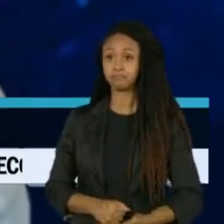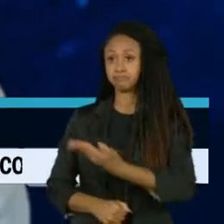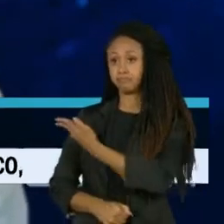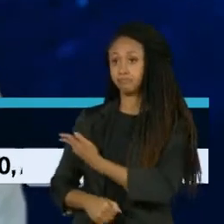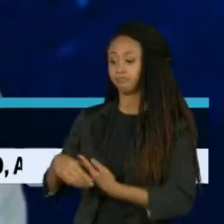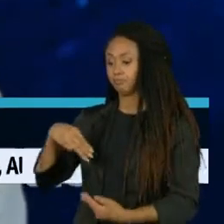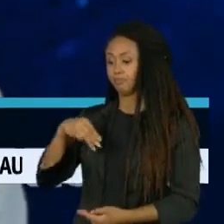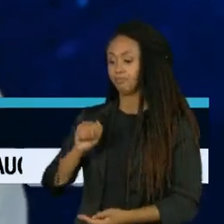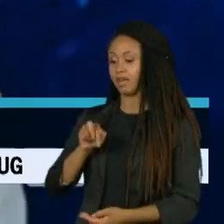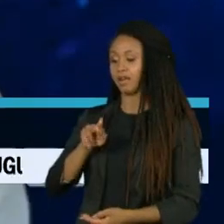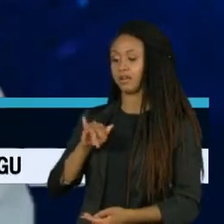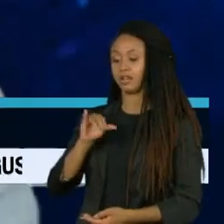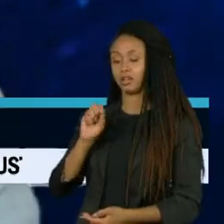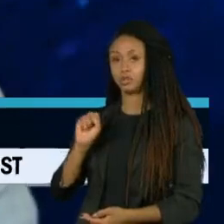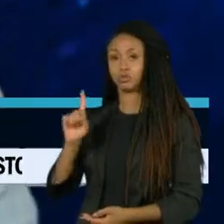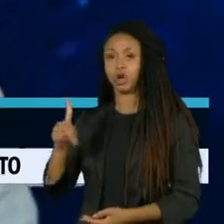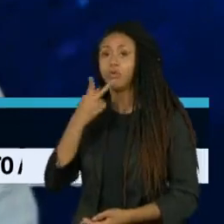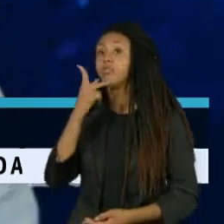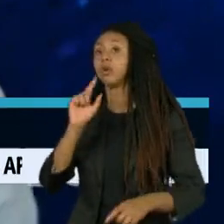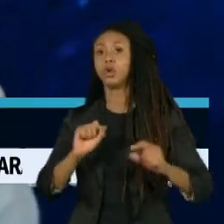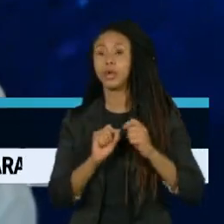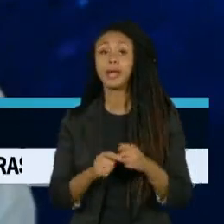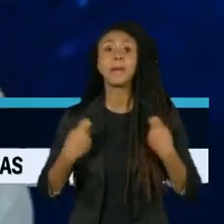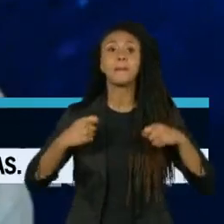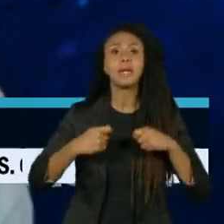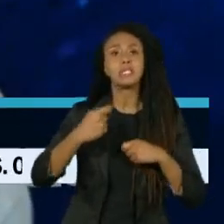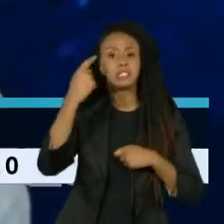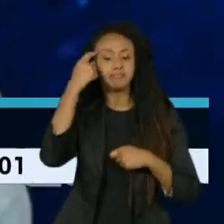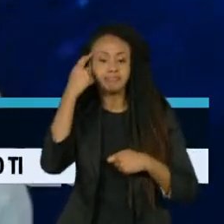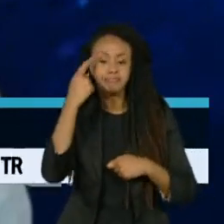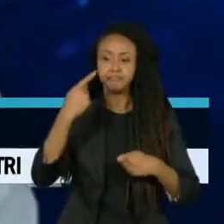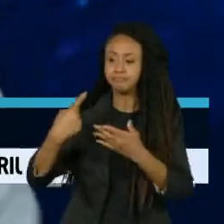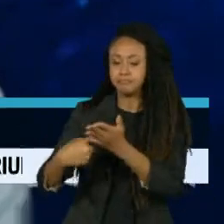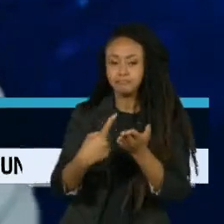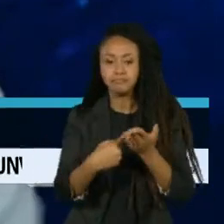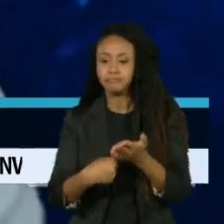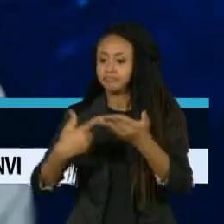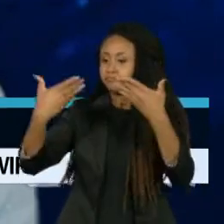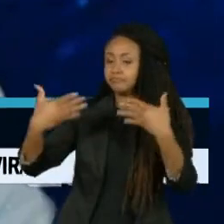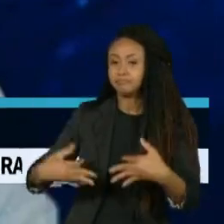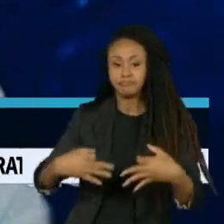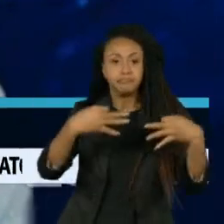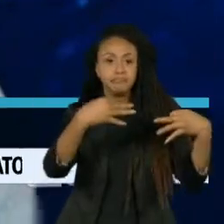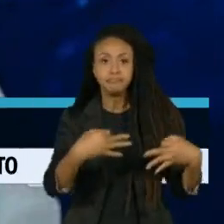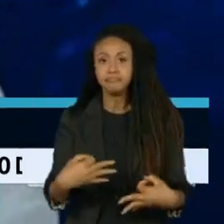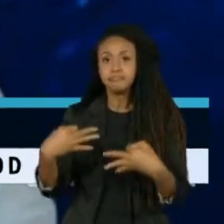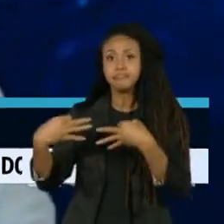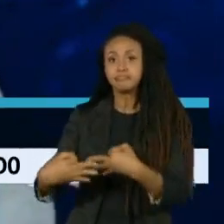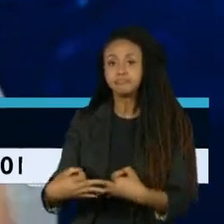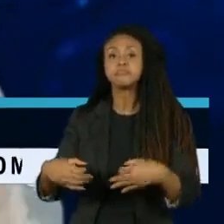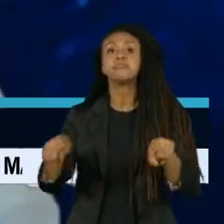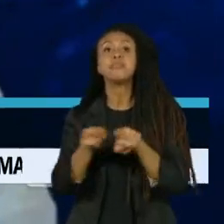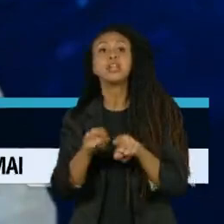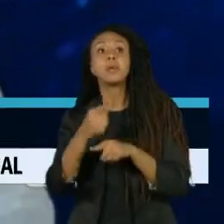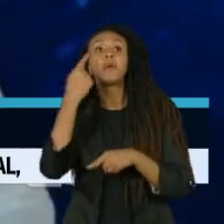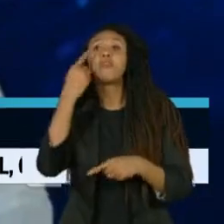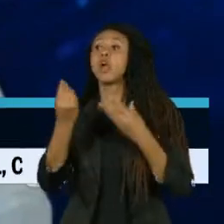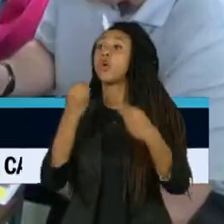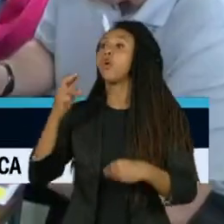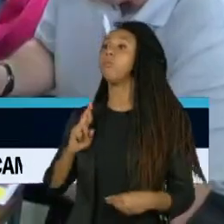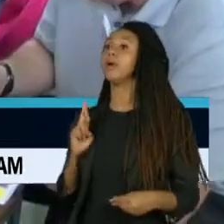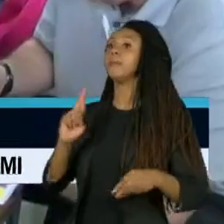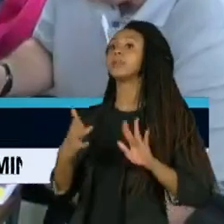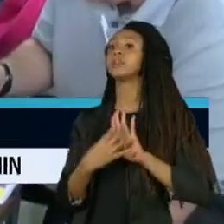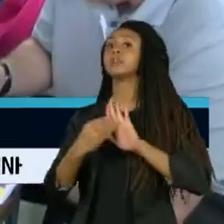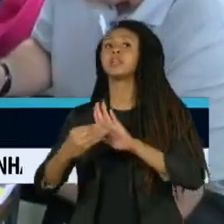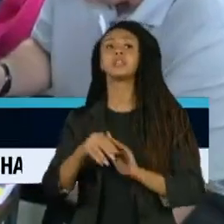resolver isso, é preciso que se crie consensos, se evite a concentração de poder e se busque a representatividade de diferentes setores